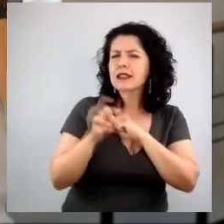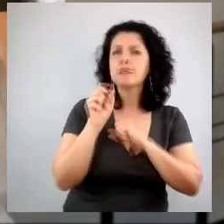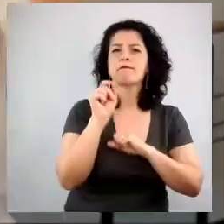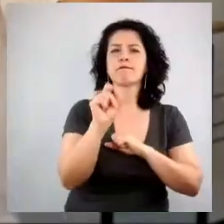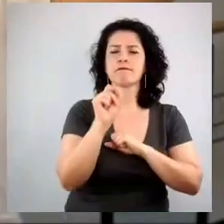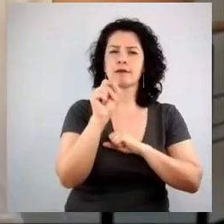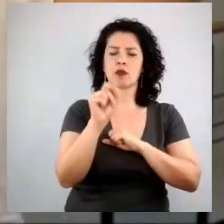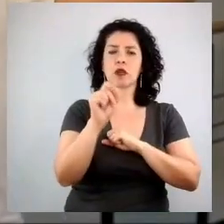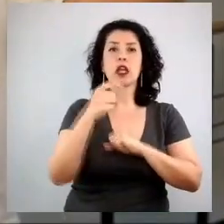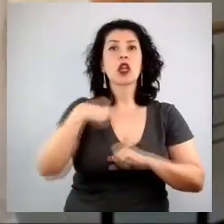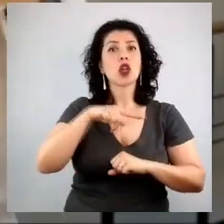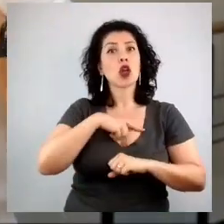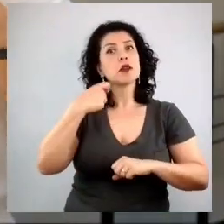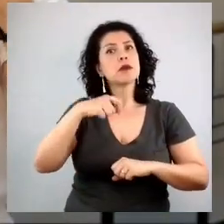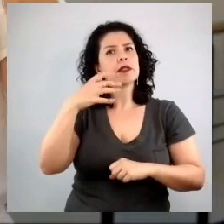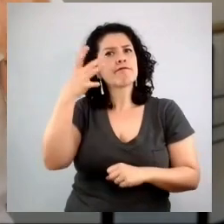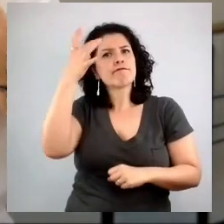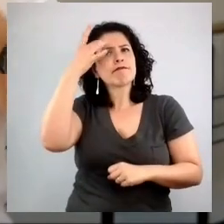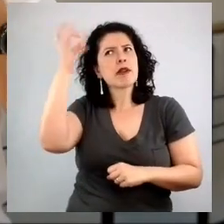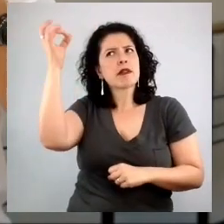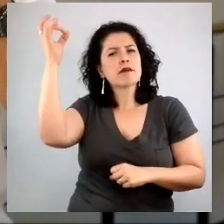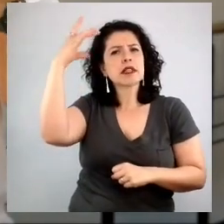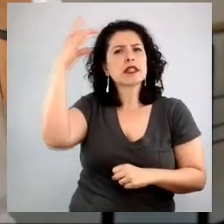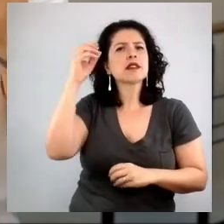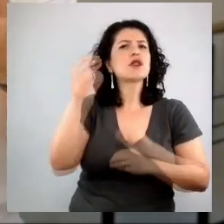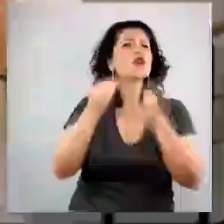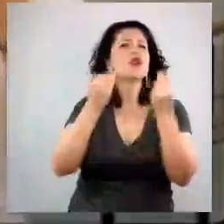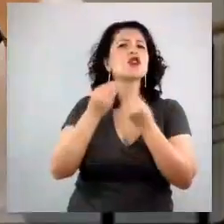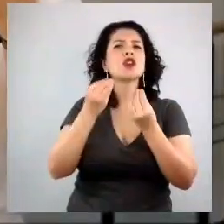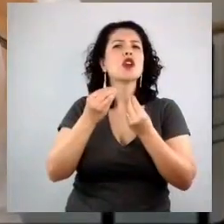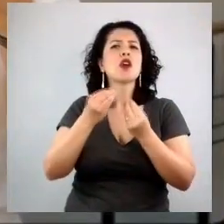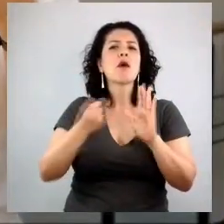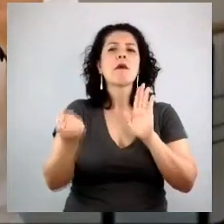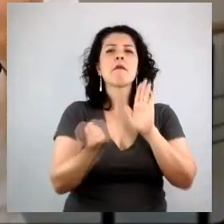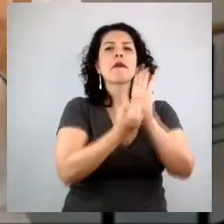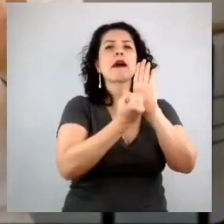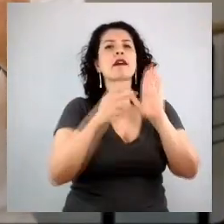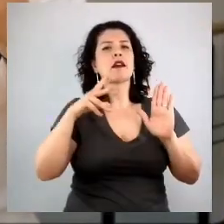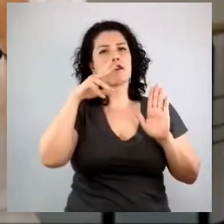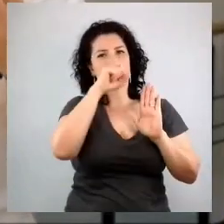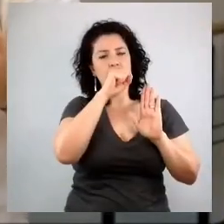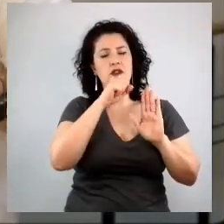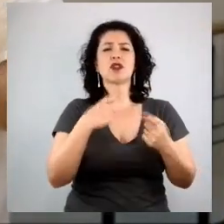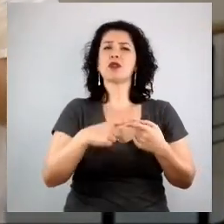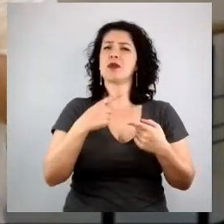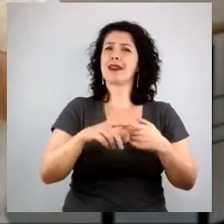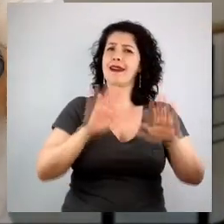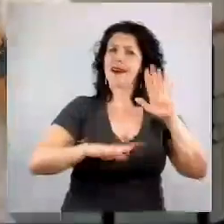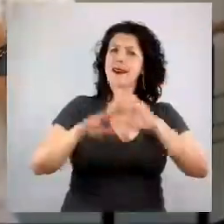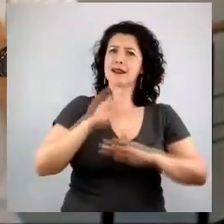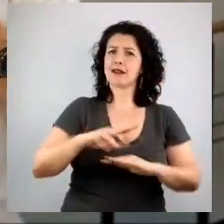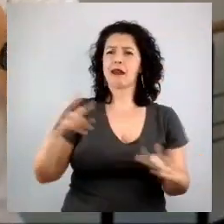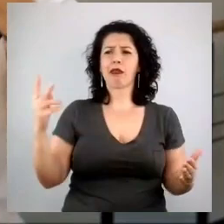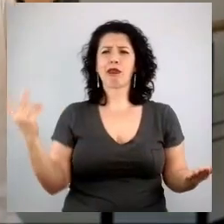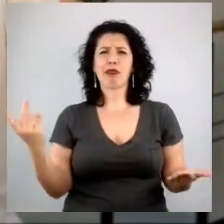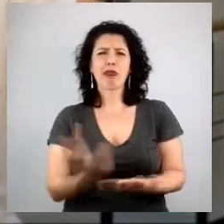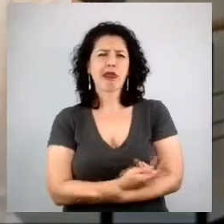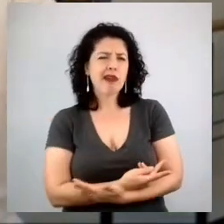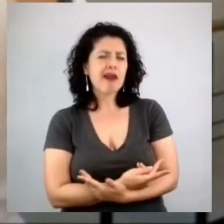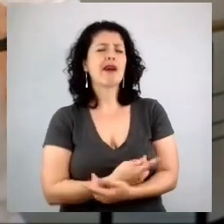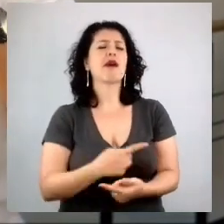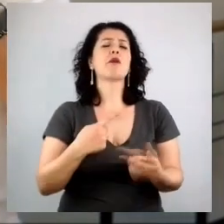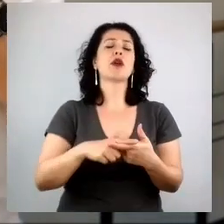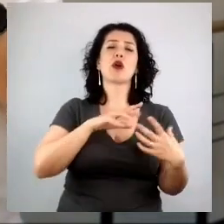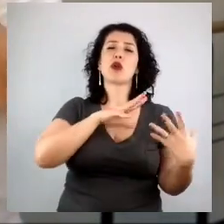da consistência. Porque uma das grandes cascas de banana nesse mundo de excesso de dados e excesso de